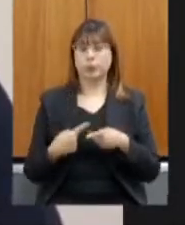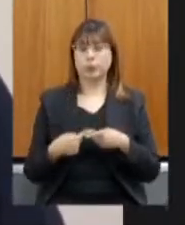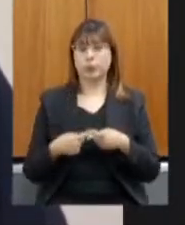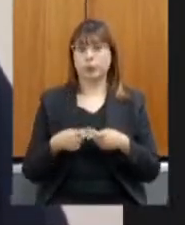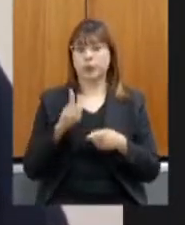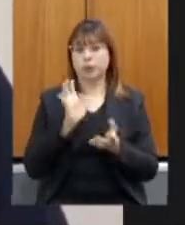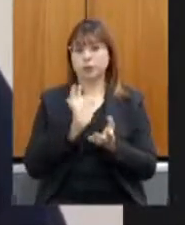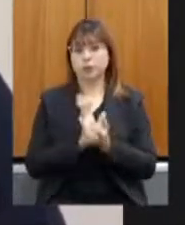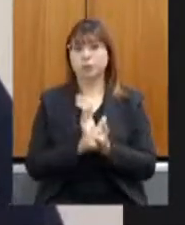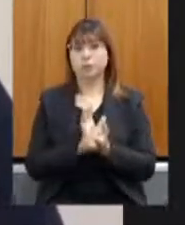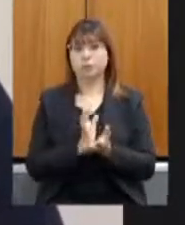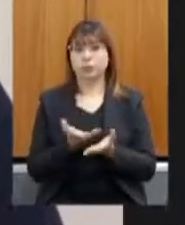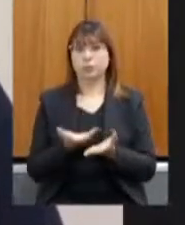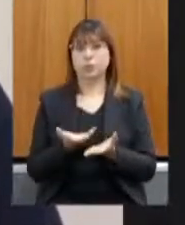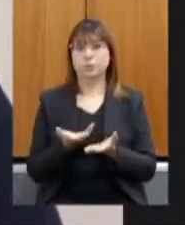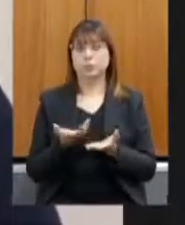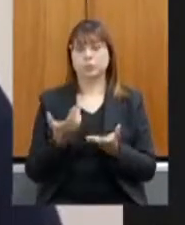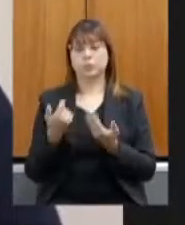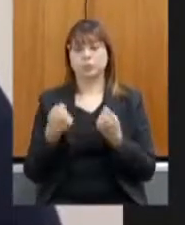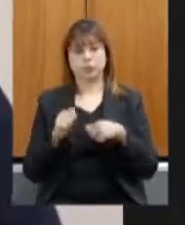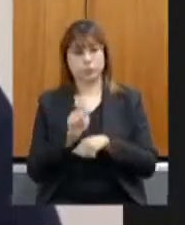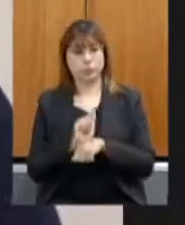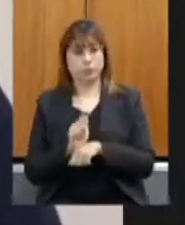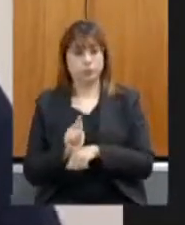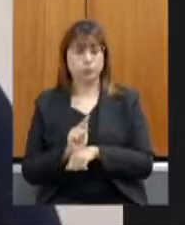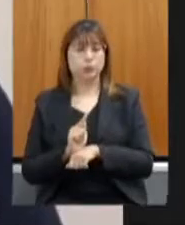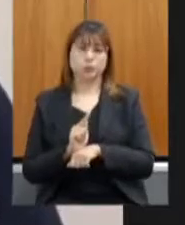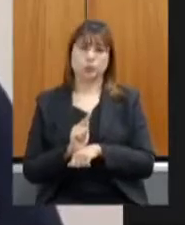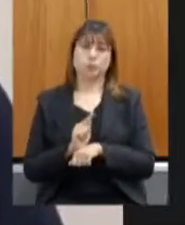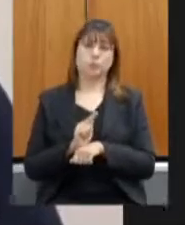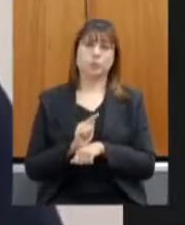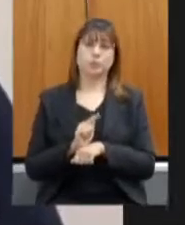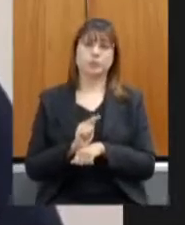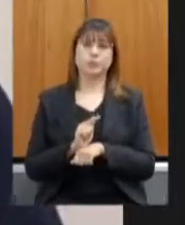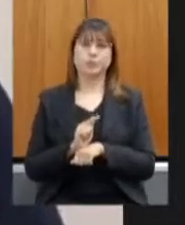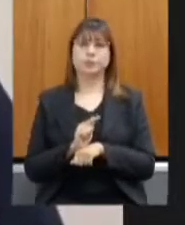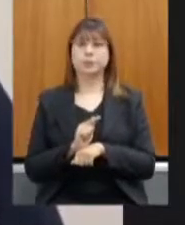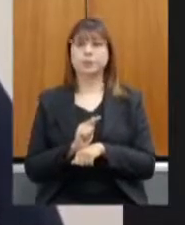situação de maturidade de gestão já mais avançada e que